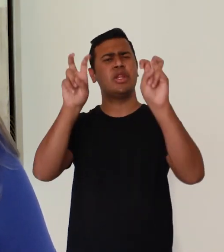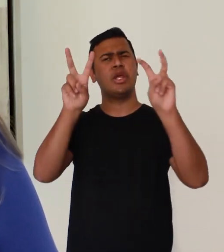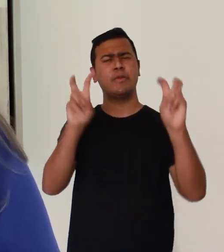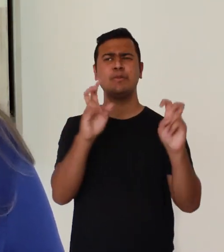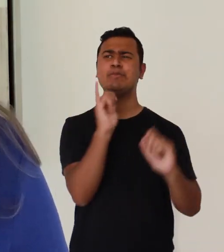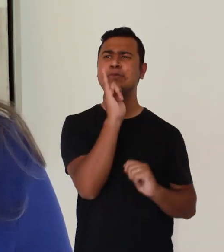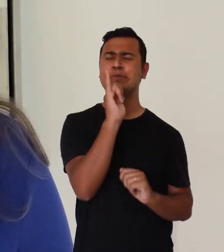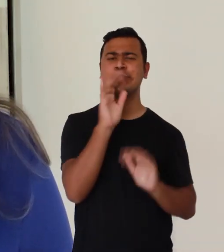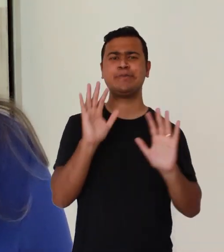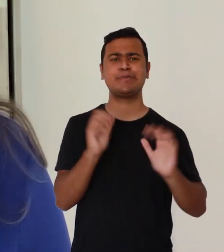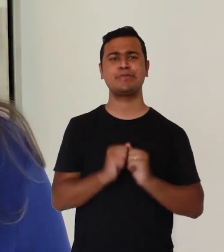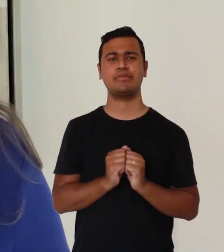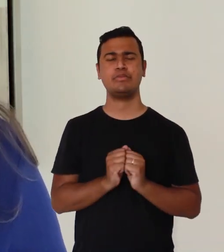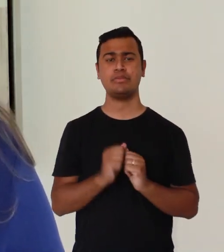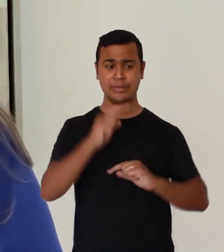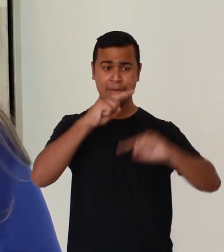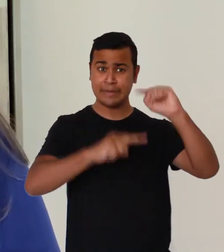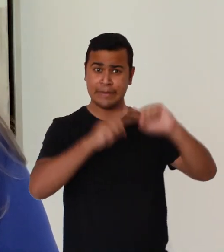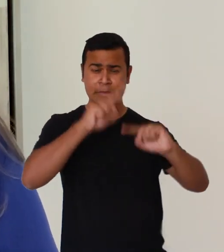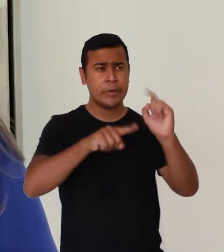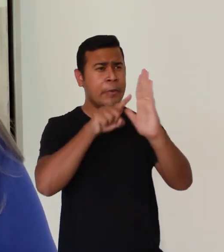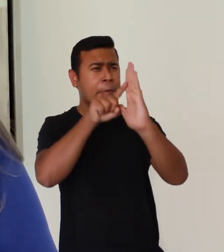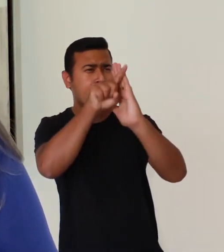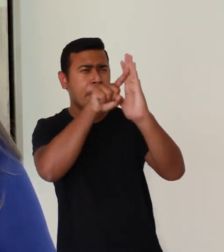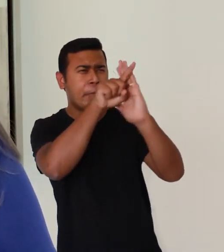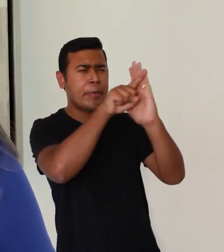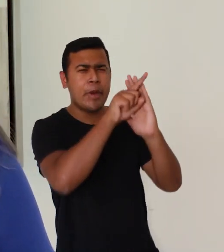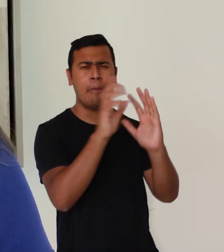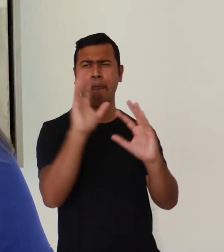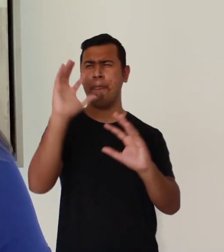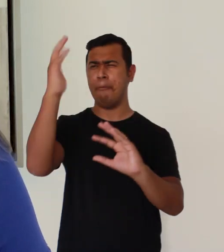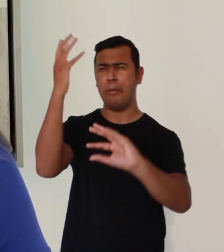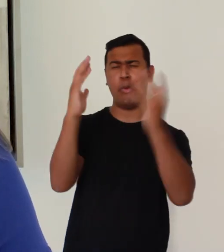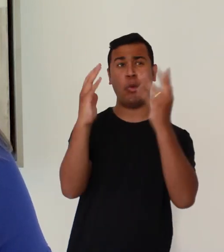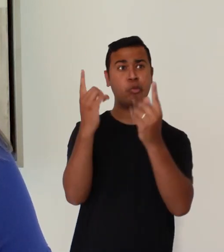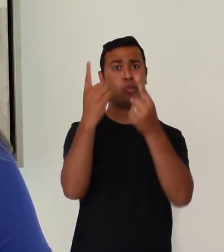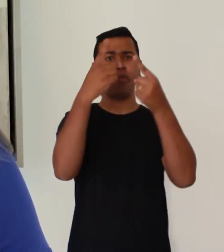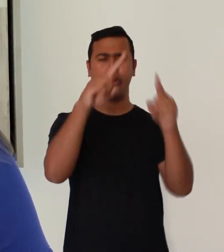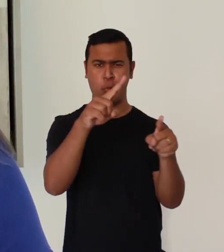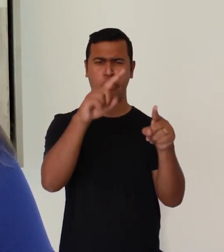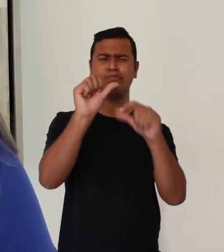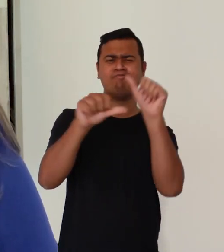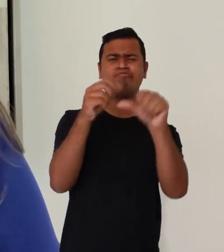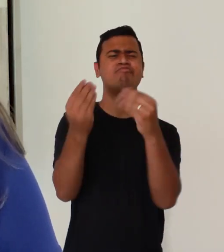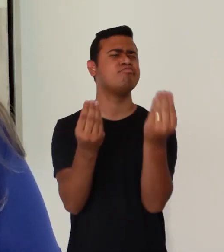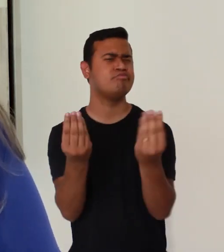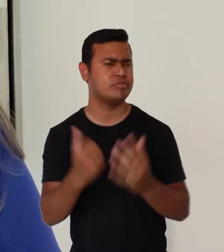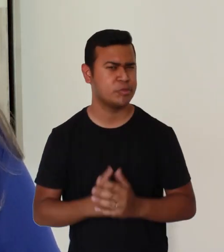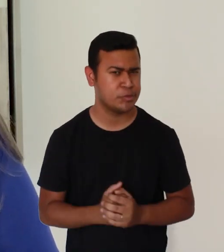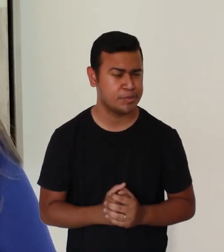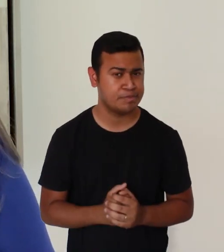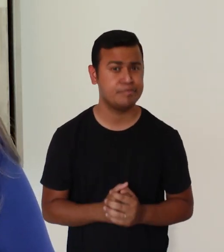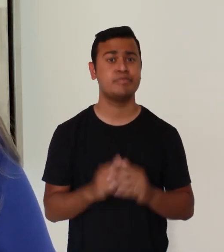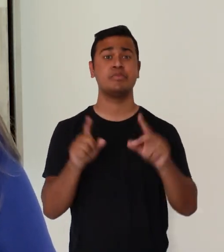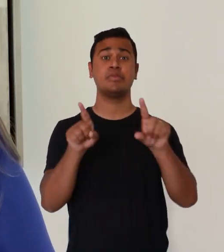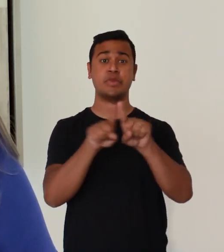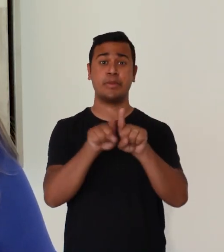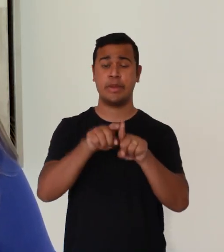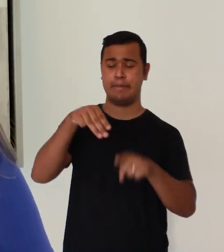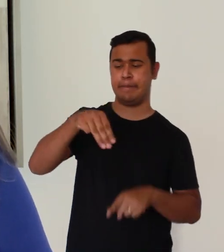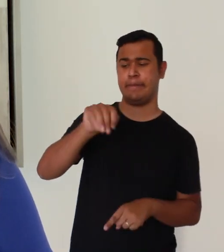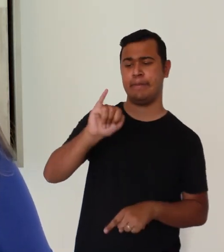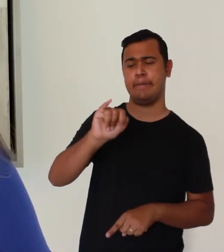temas como ferramentas para o monitoramento e combate às mudanças climáticas, estratégias de